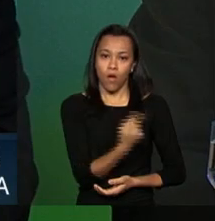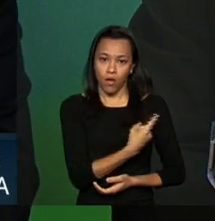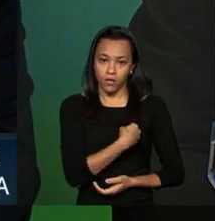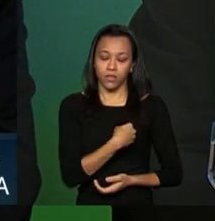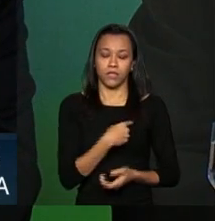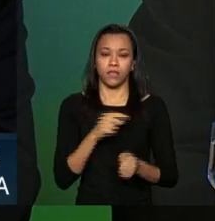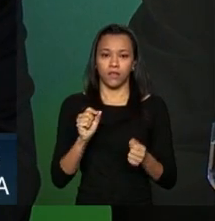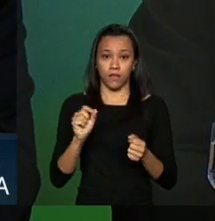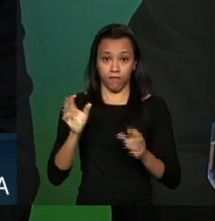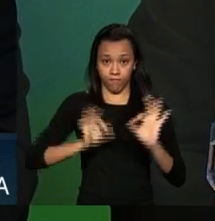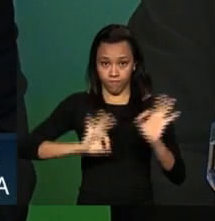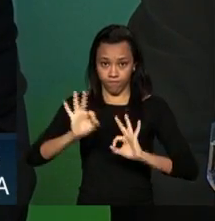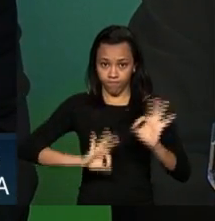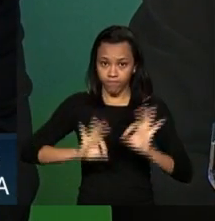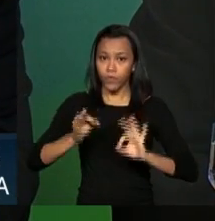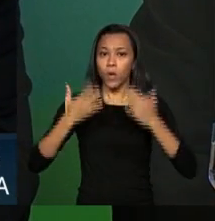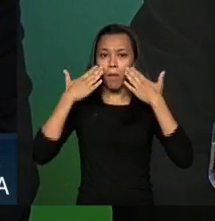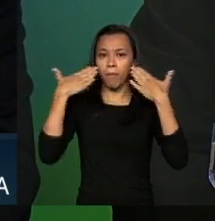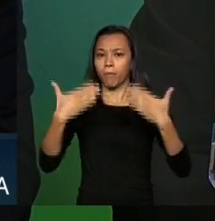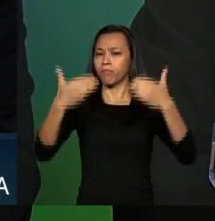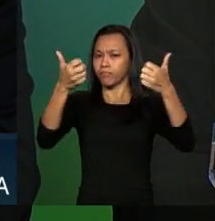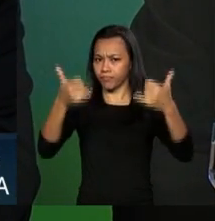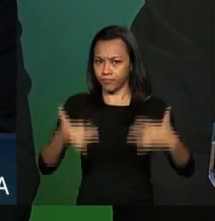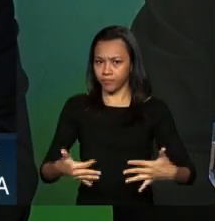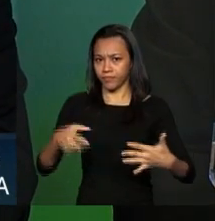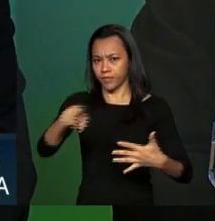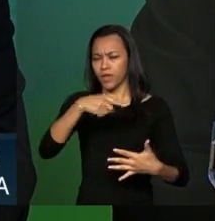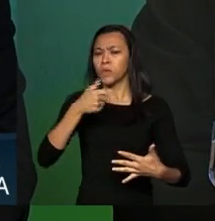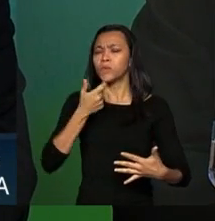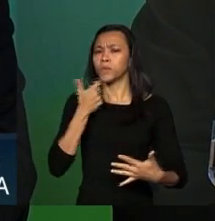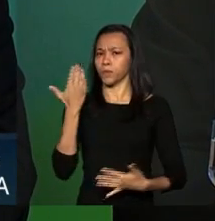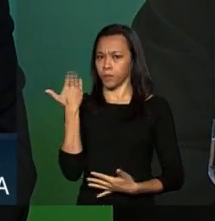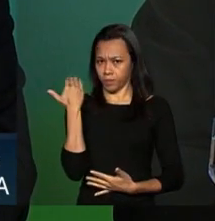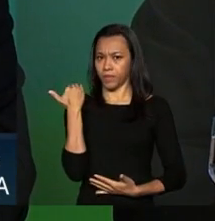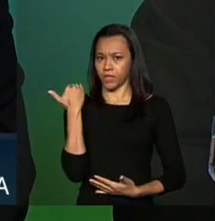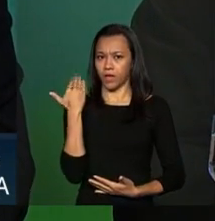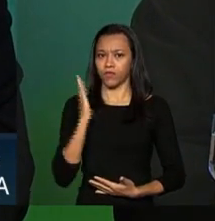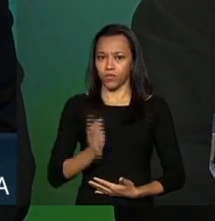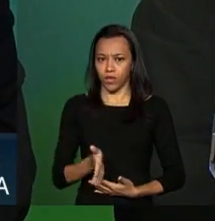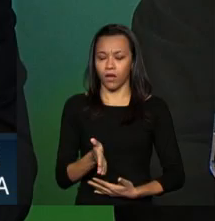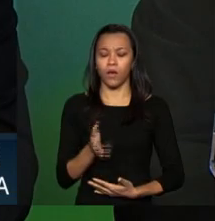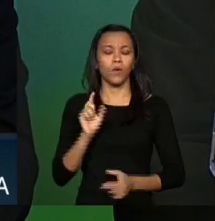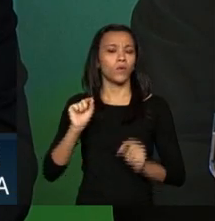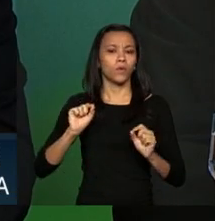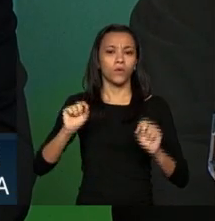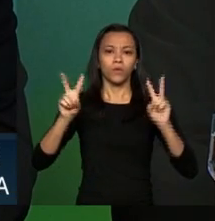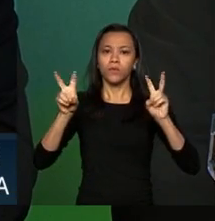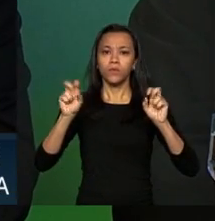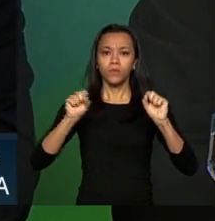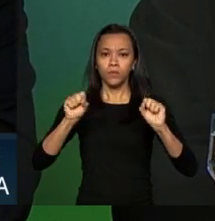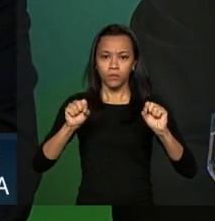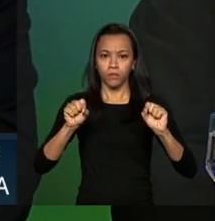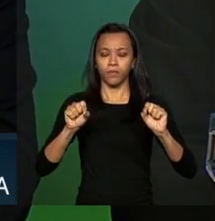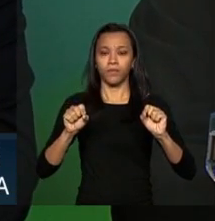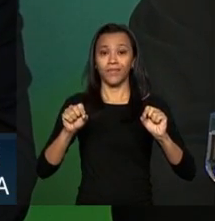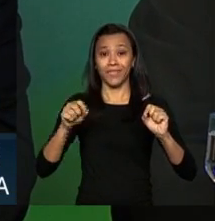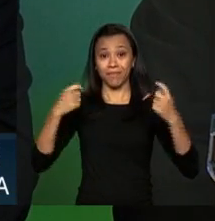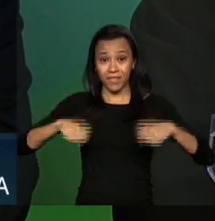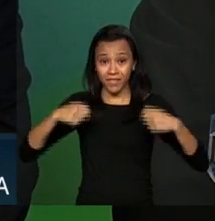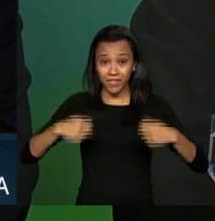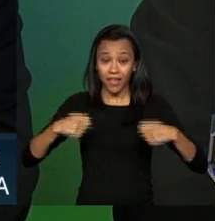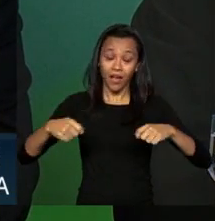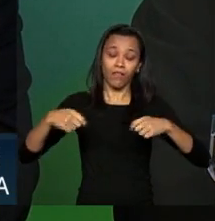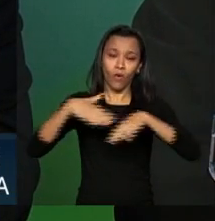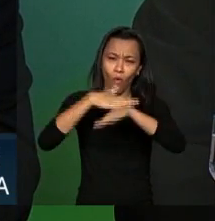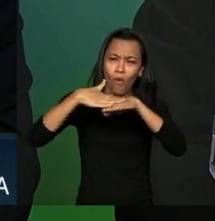uma apresentação a vocês, há alguns dias atrás, sobre a necessidade de uma discussão mais